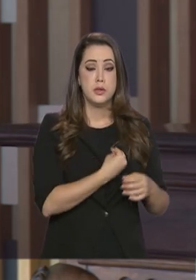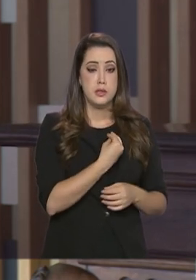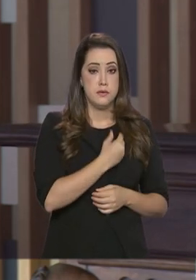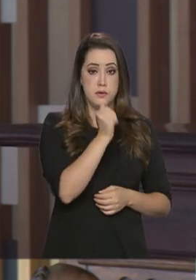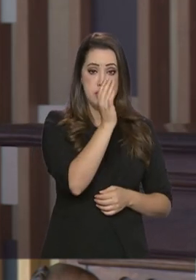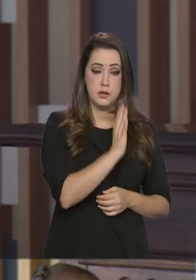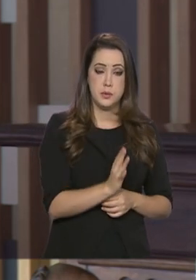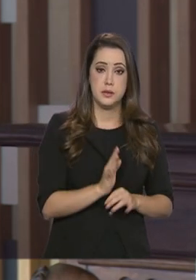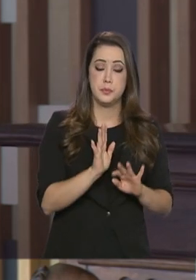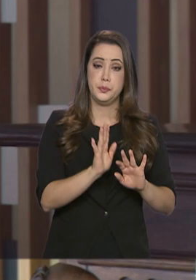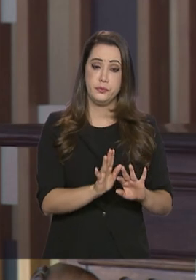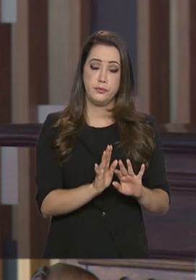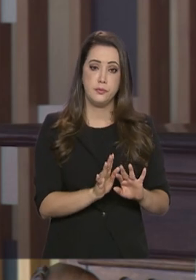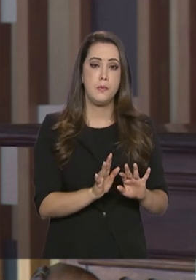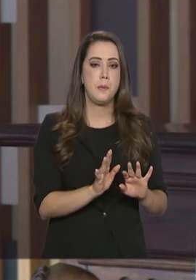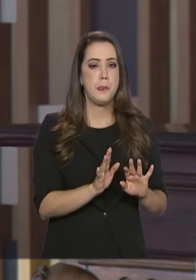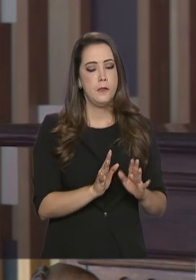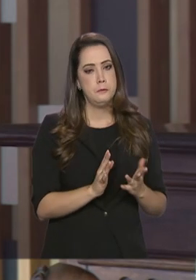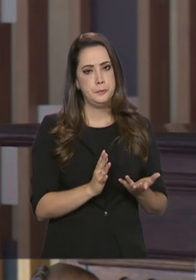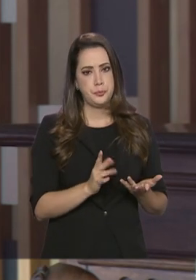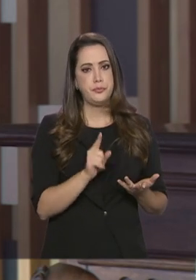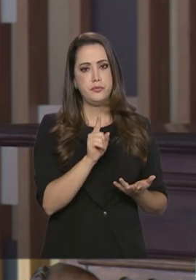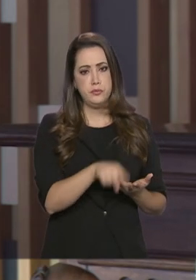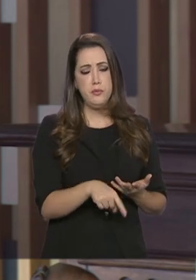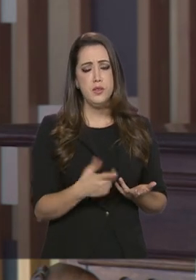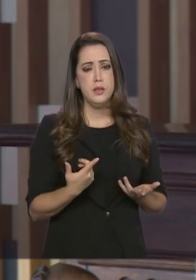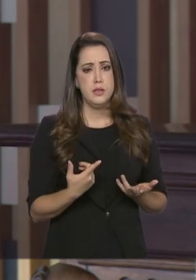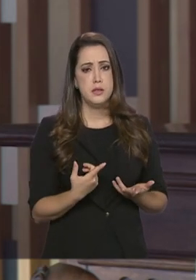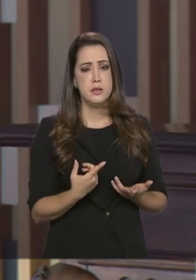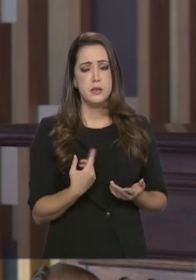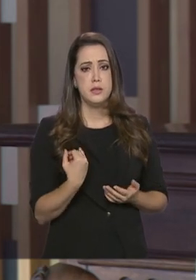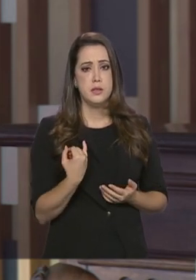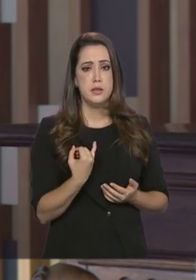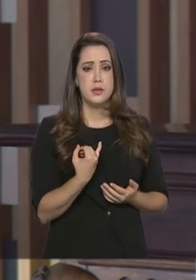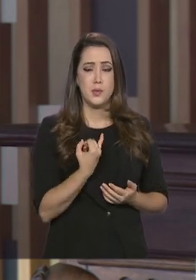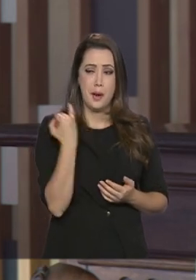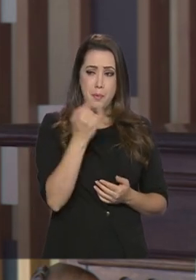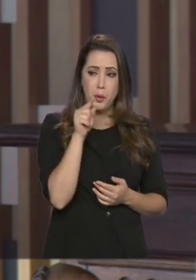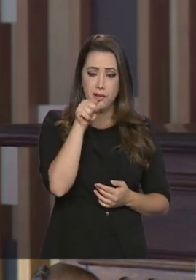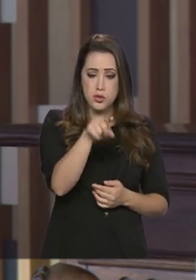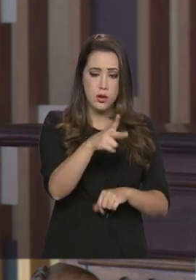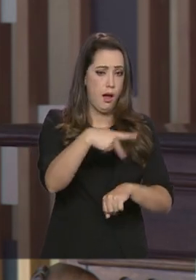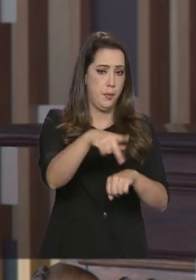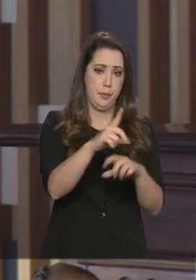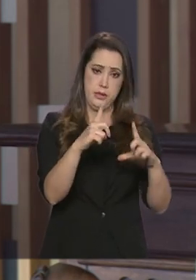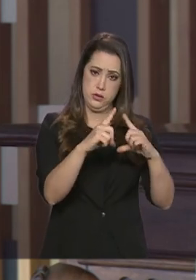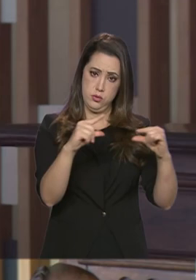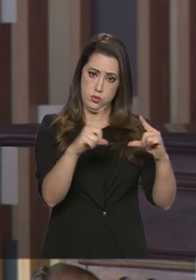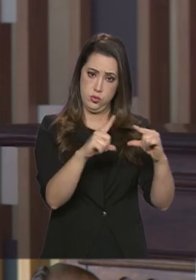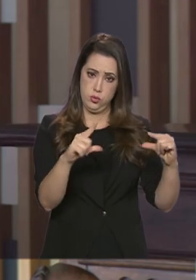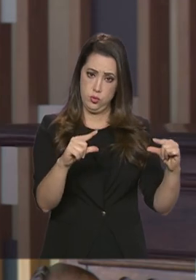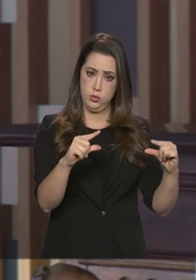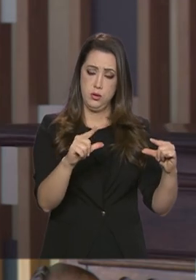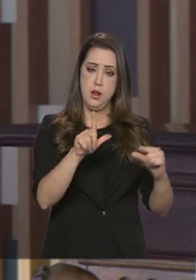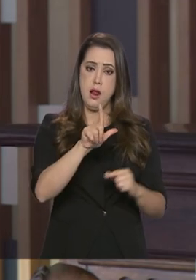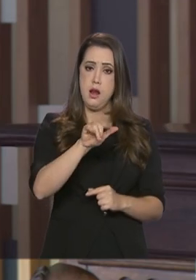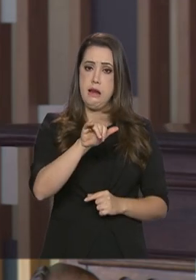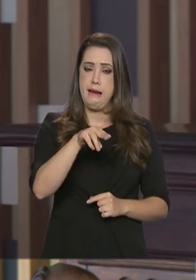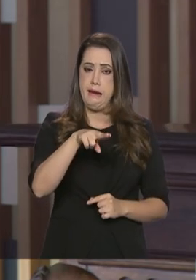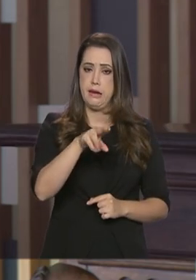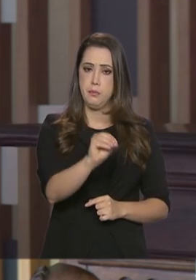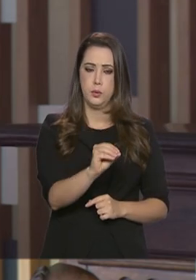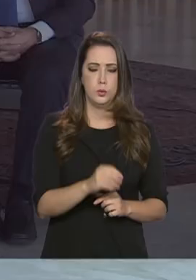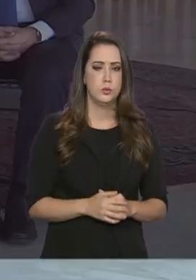E, ao mesmo tempo, acho que isso vai fazer uma diferença para o Líbano. E, ao mesmo tempo, de maneira até mais